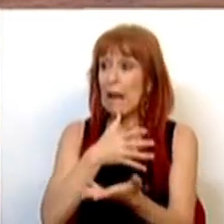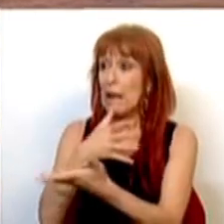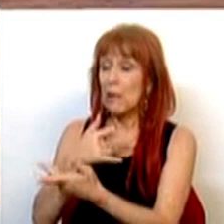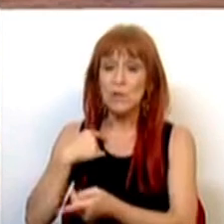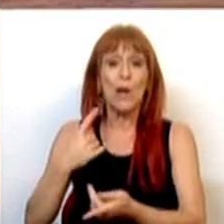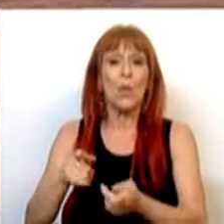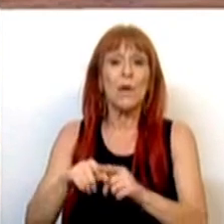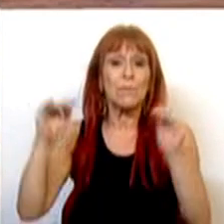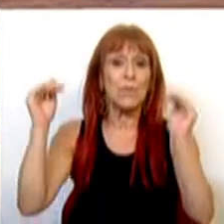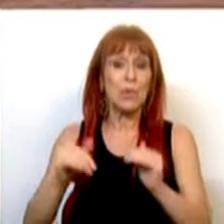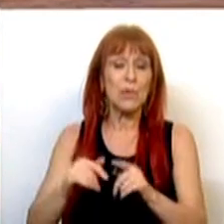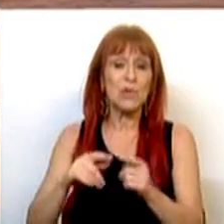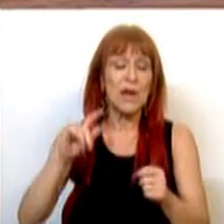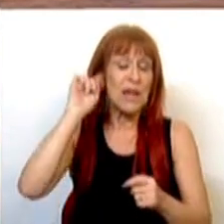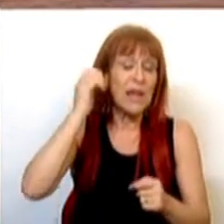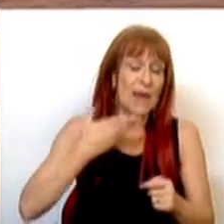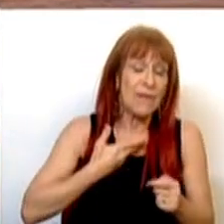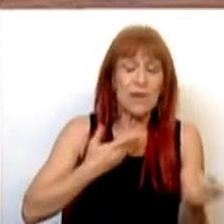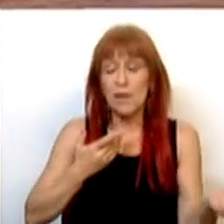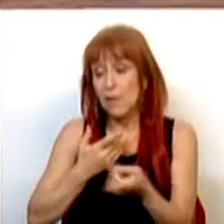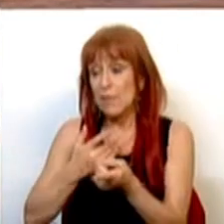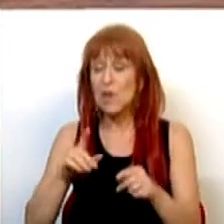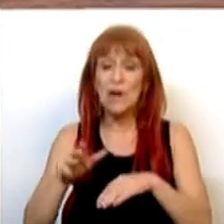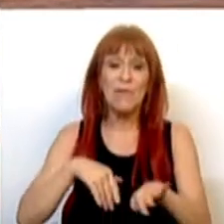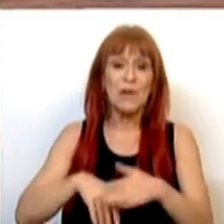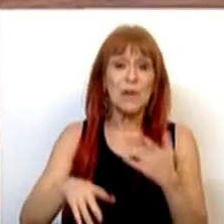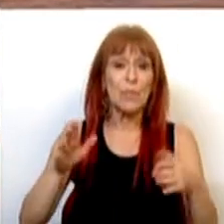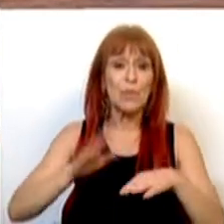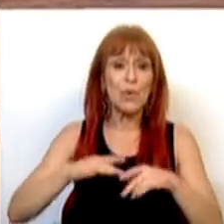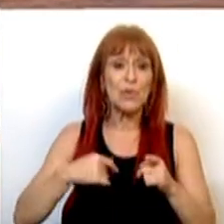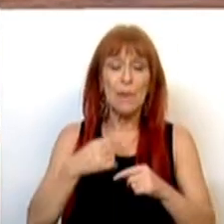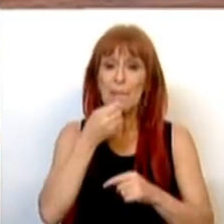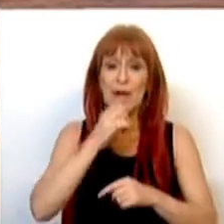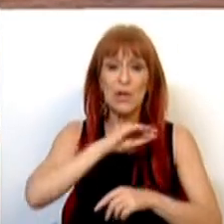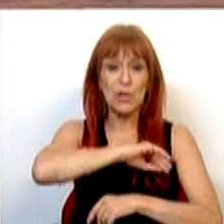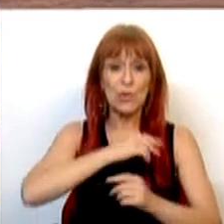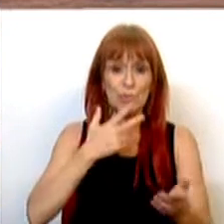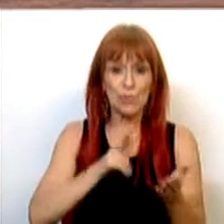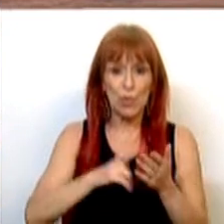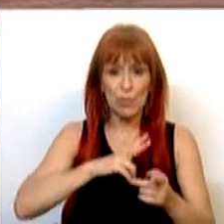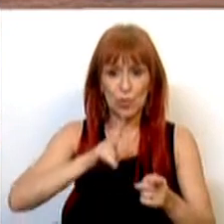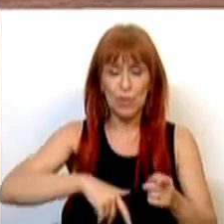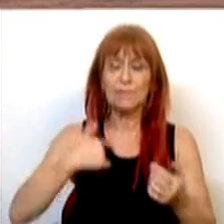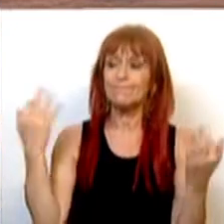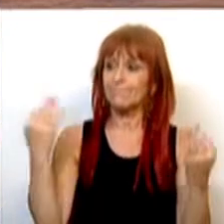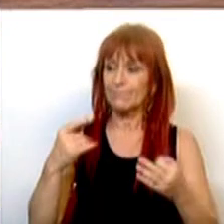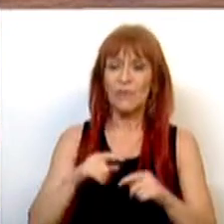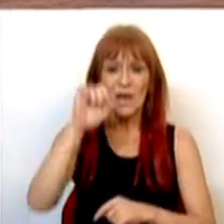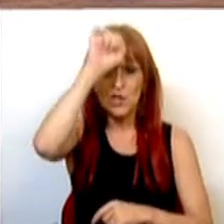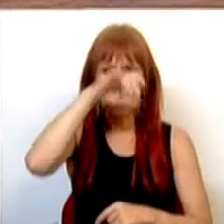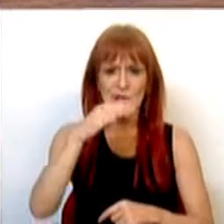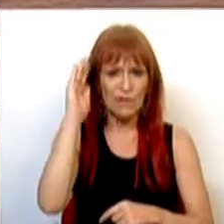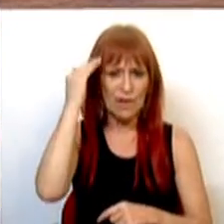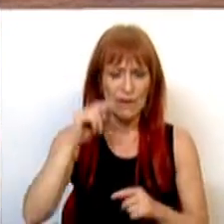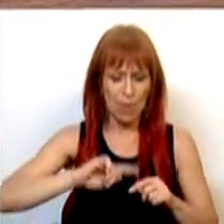passaram a dizer que a redução da dívida e do déficit se iria fazer à conta da perda dos salários reais dos portugueses. De em janeiro e